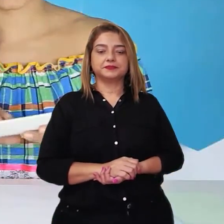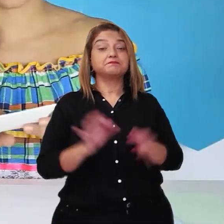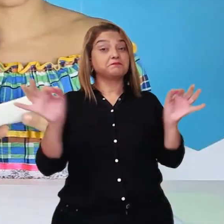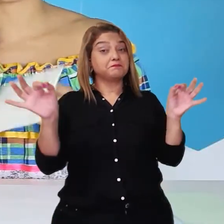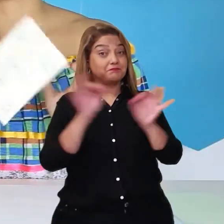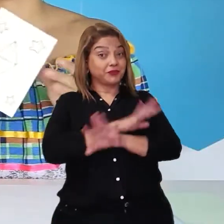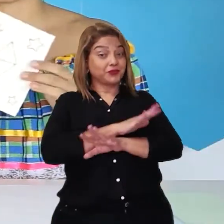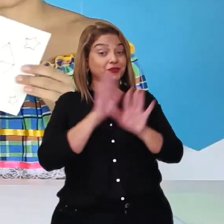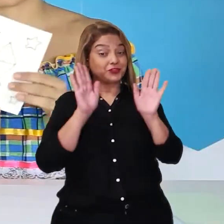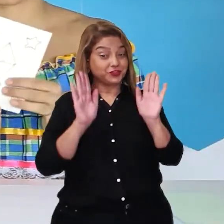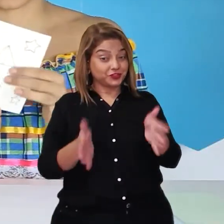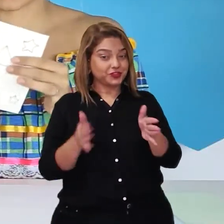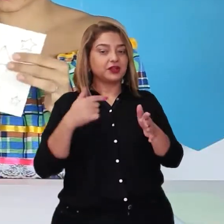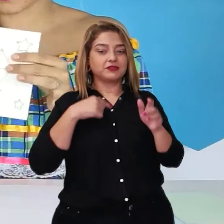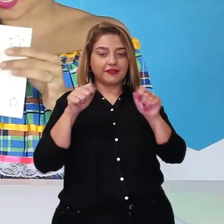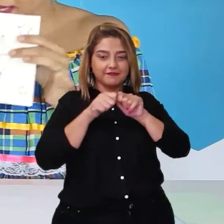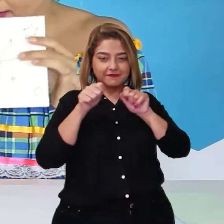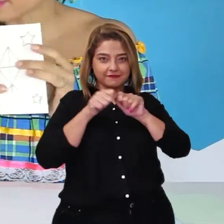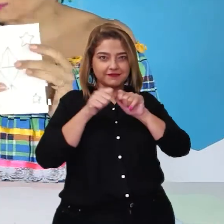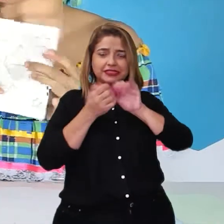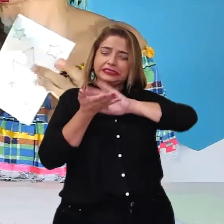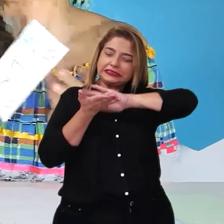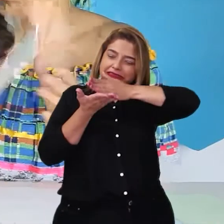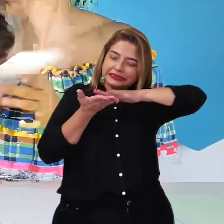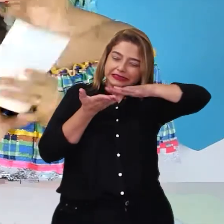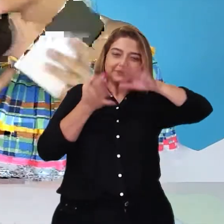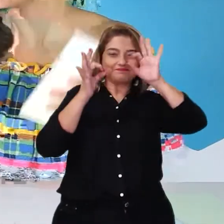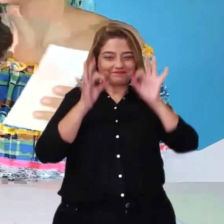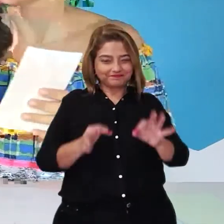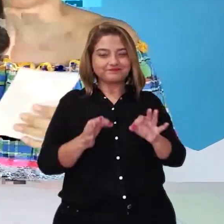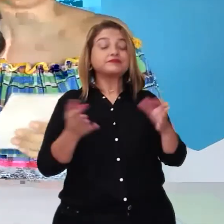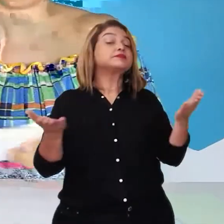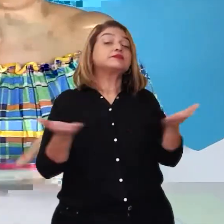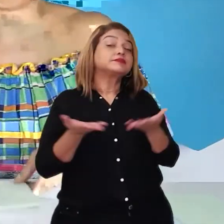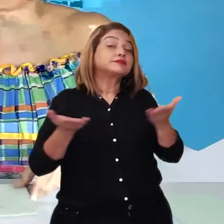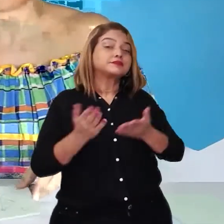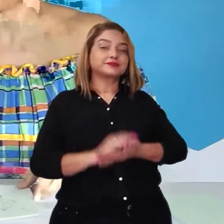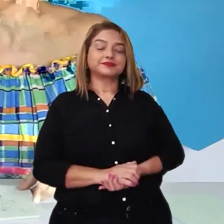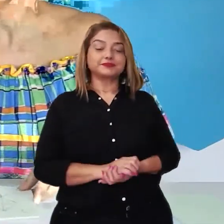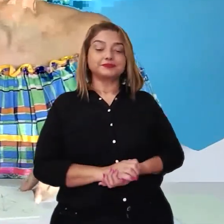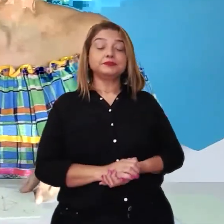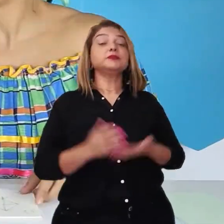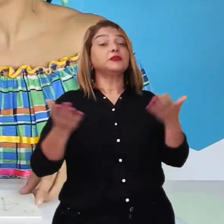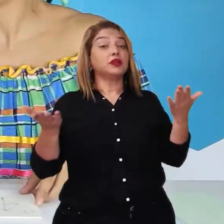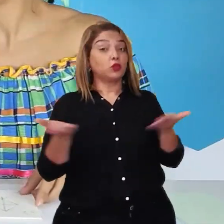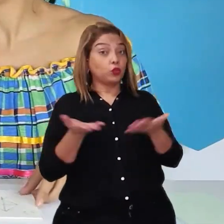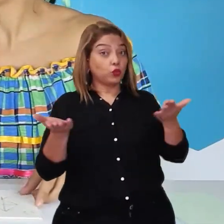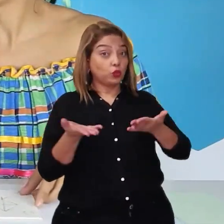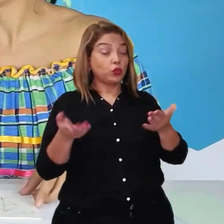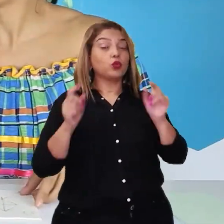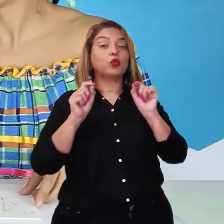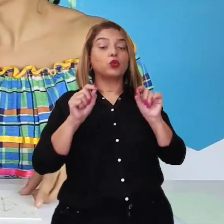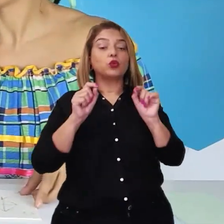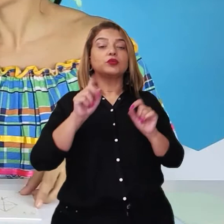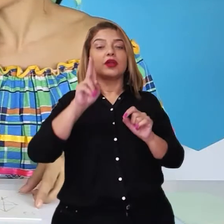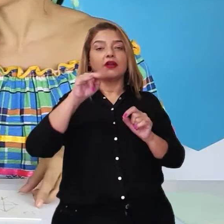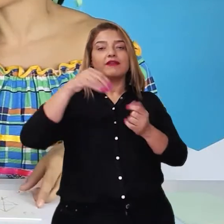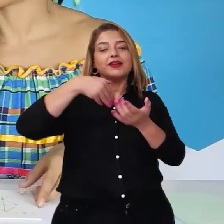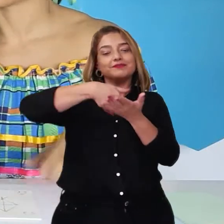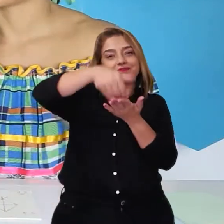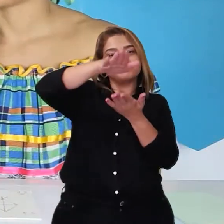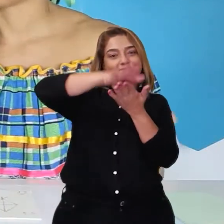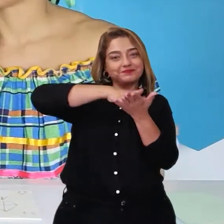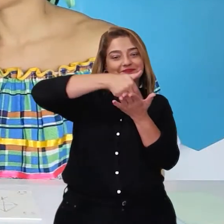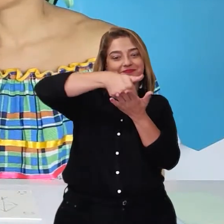Bom, agora o meu desenho já tá assim, bem aprofundado. E aí? E agora a gente vai passar a